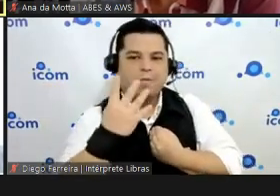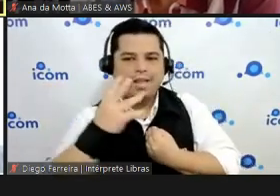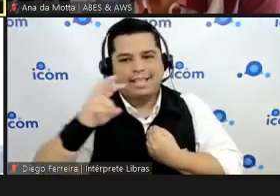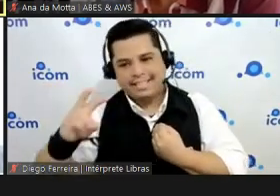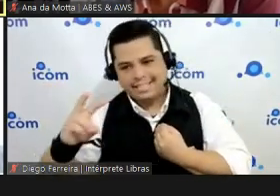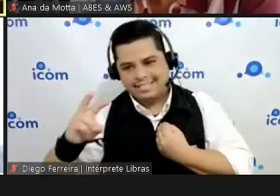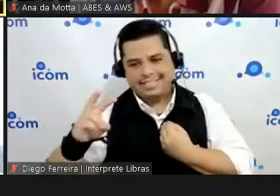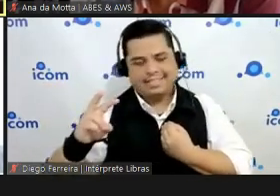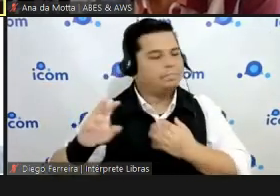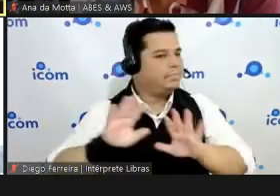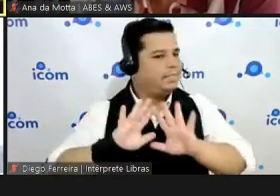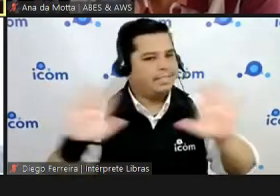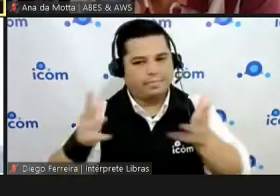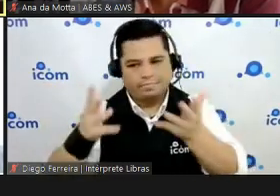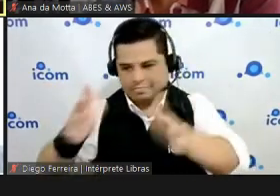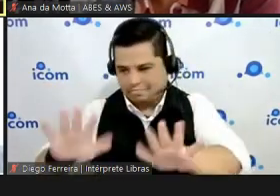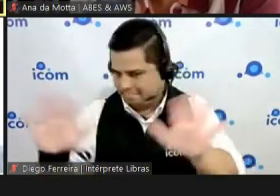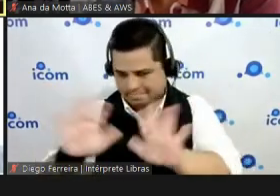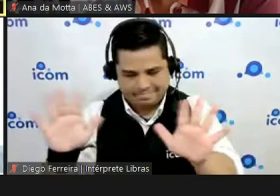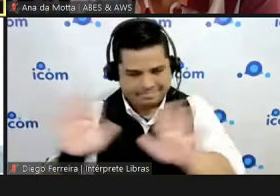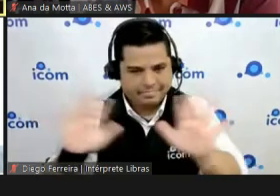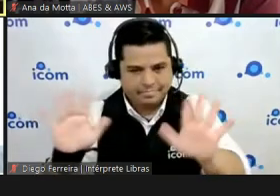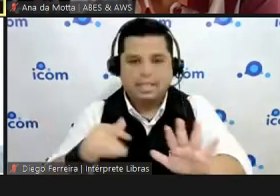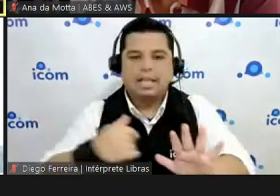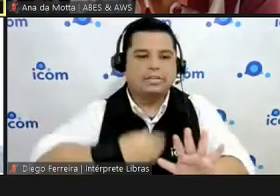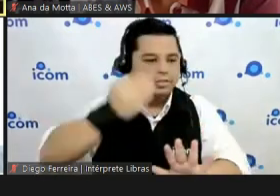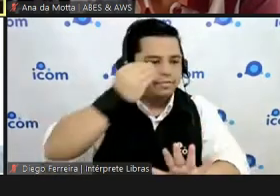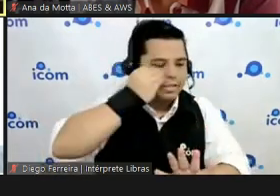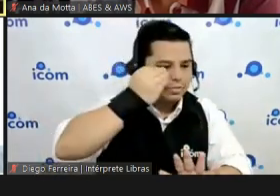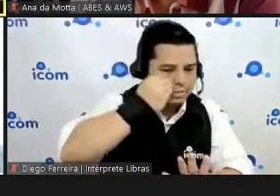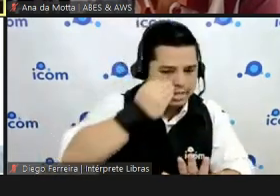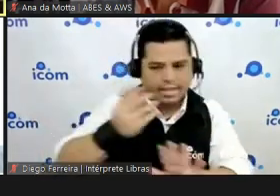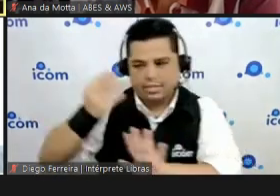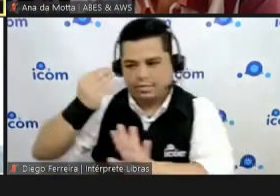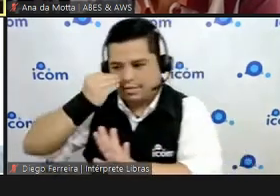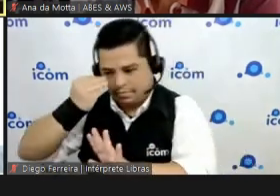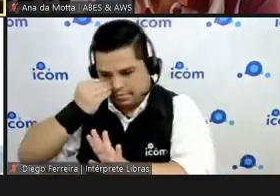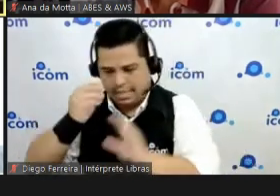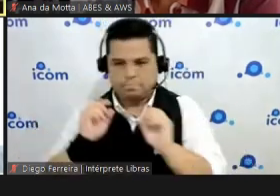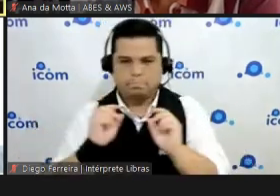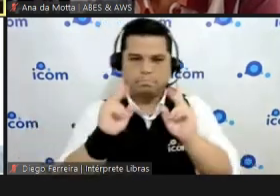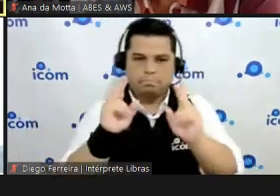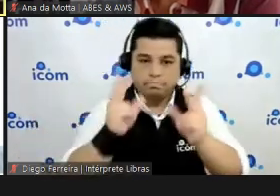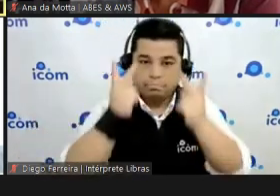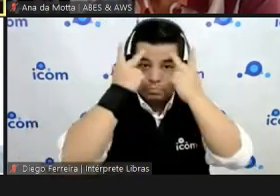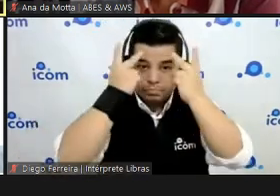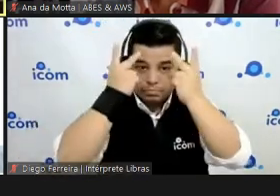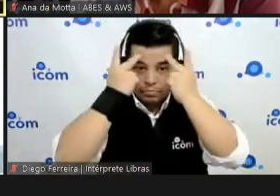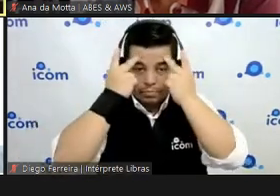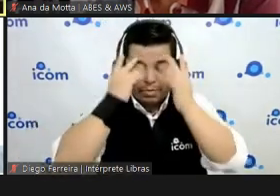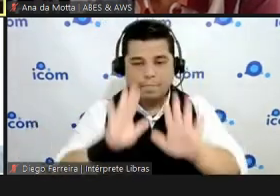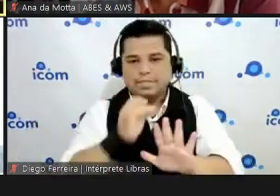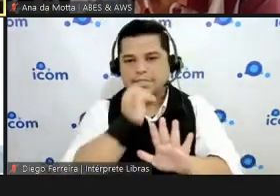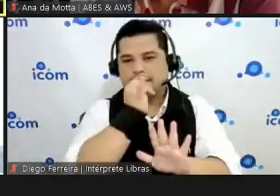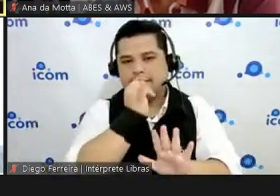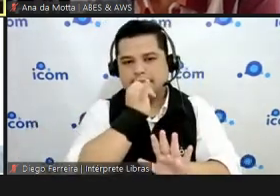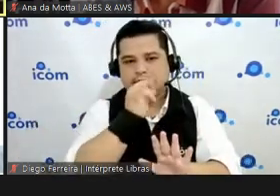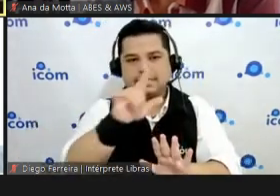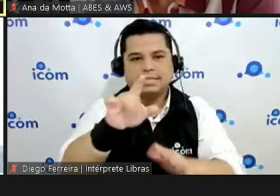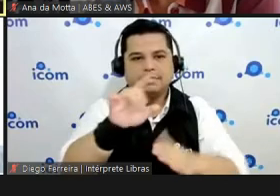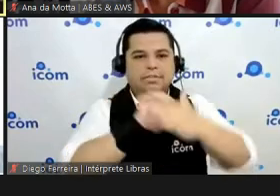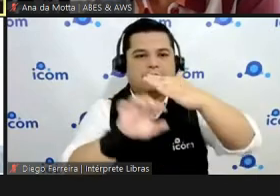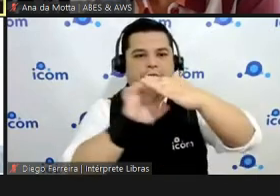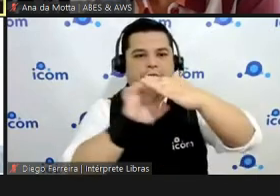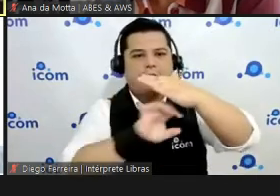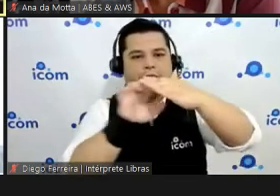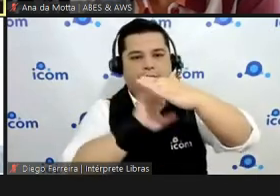a gente faz, sim, a questão da amostra, quando é necessário. Se é uma empresa que a gente já tem que contratar, dependendo do que for, né? Por exemplo, o Taxigob, a gente tem